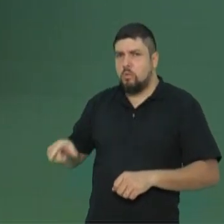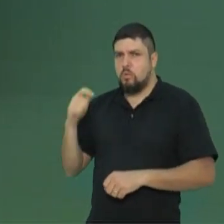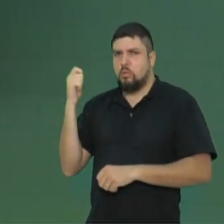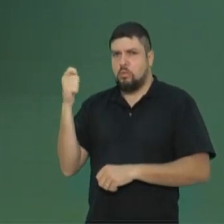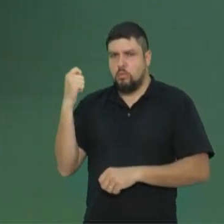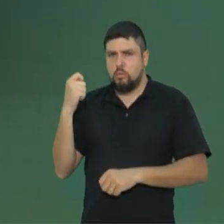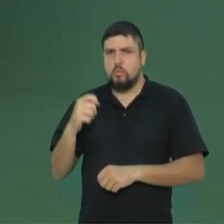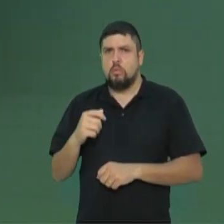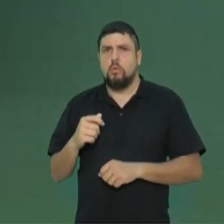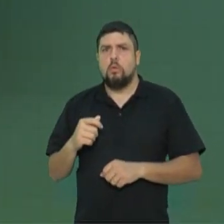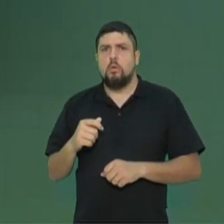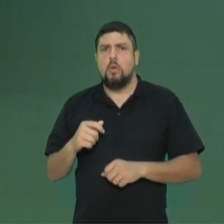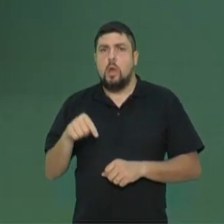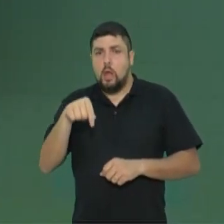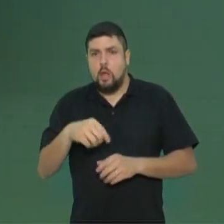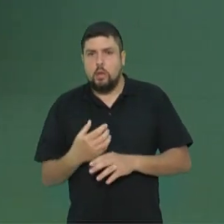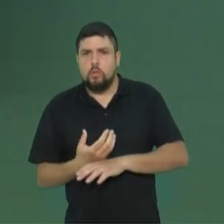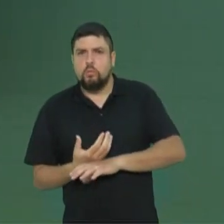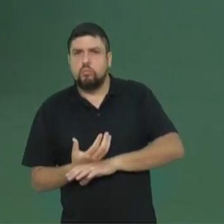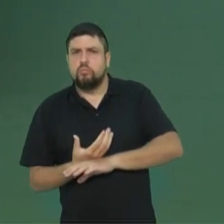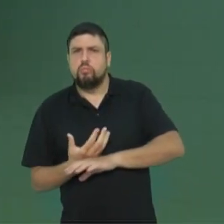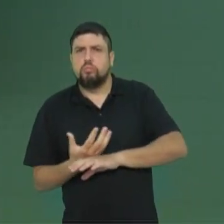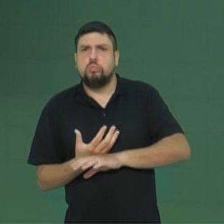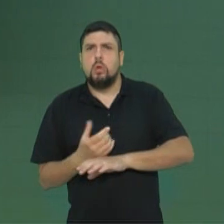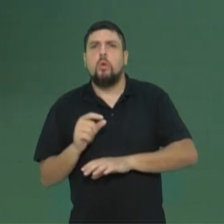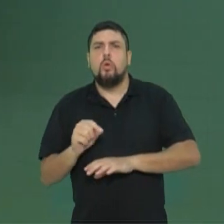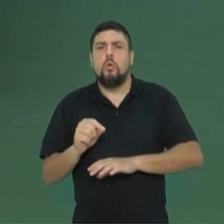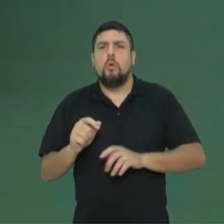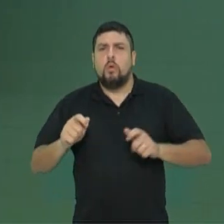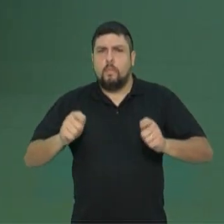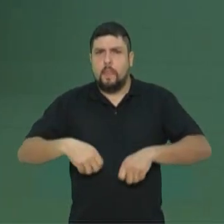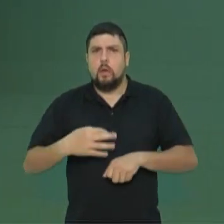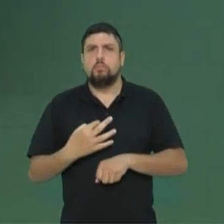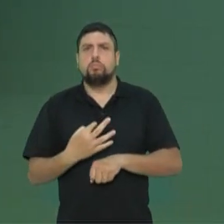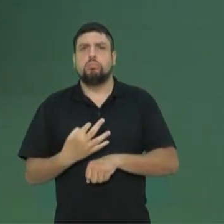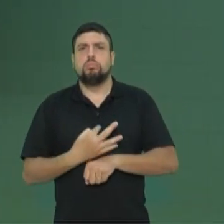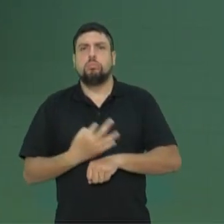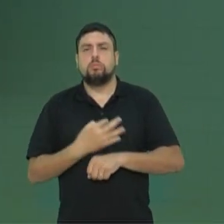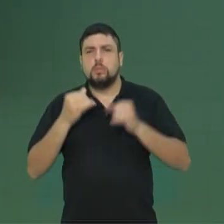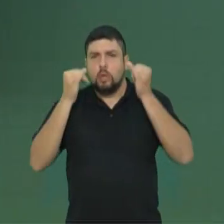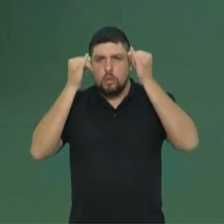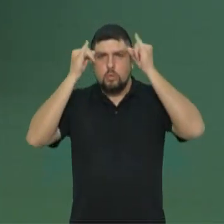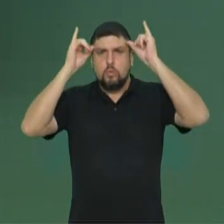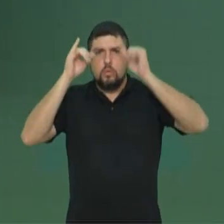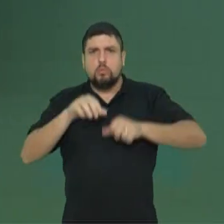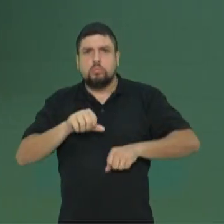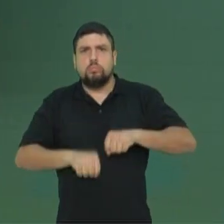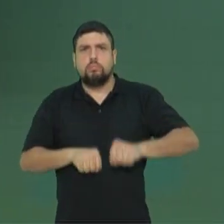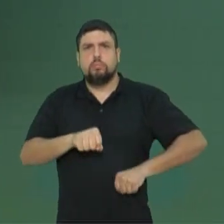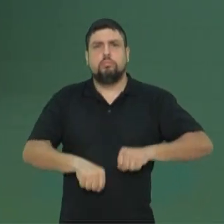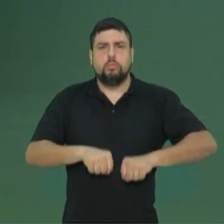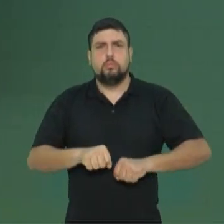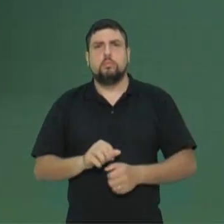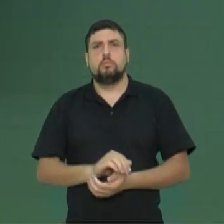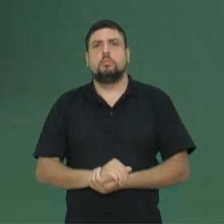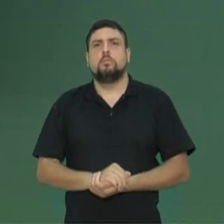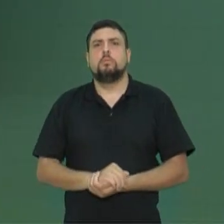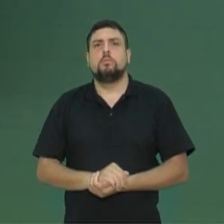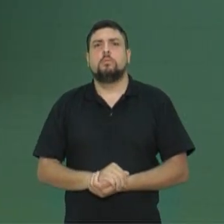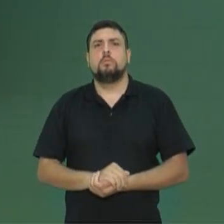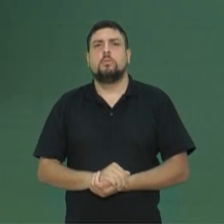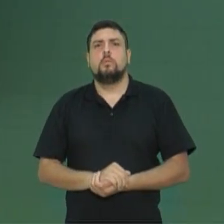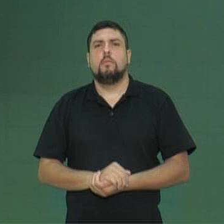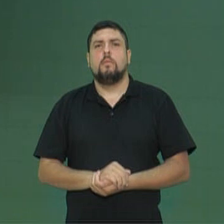mas não tanto resistente. Resistente é o quê? Ao pisoteio do gato. Então, não dá para pôr muito gado no mesmo lugar. E desde a